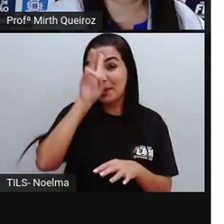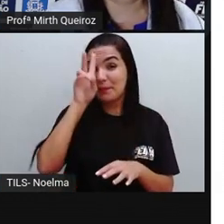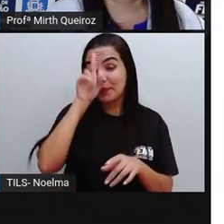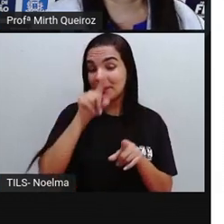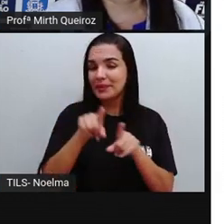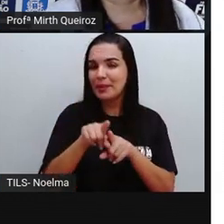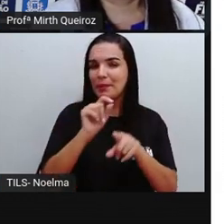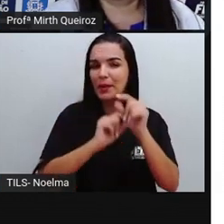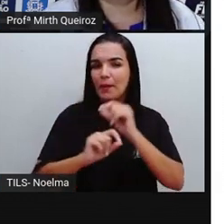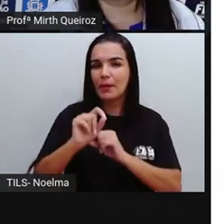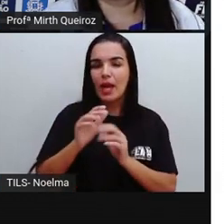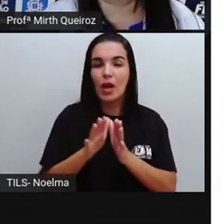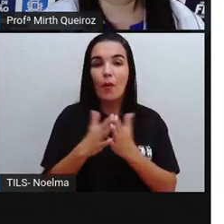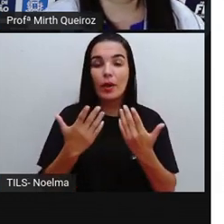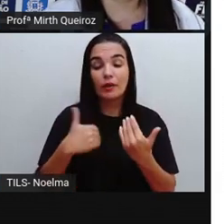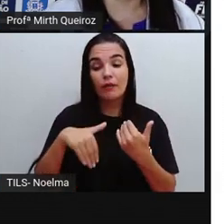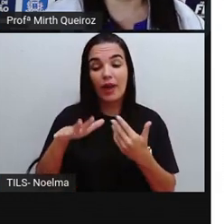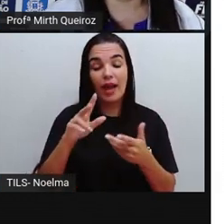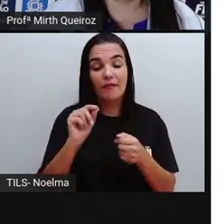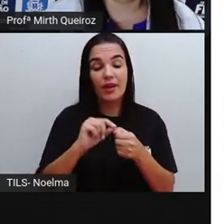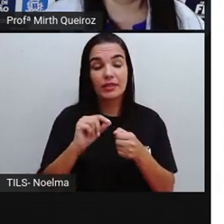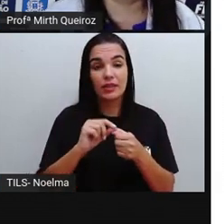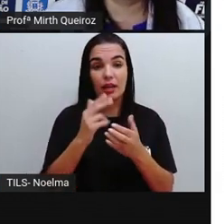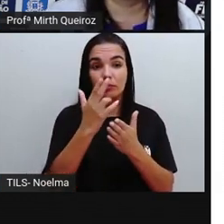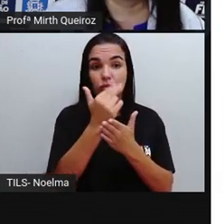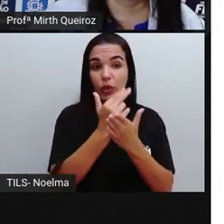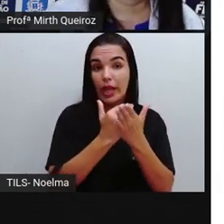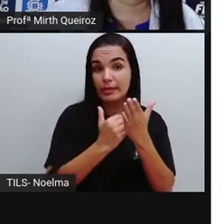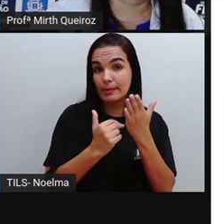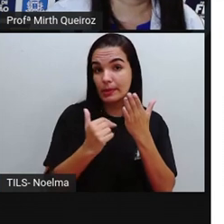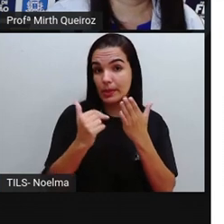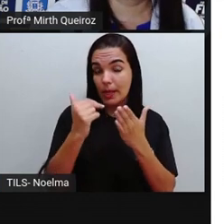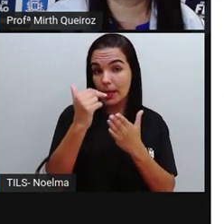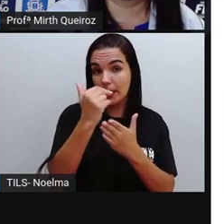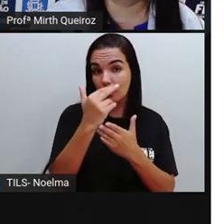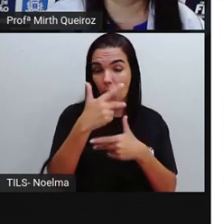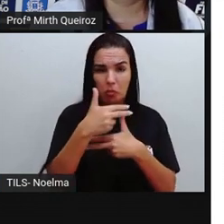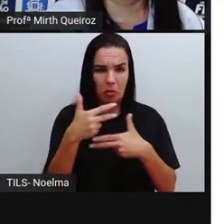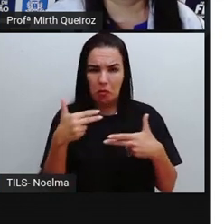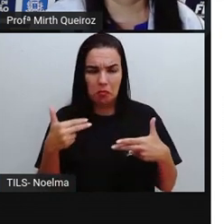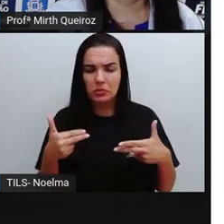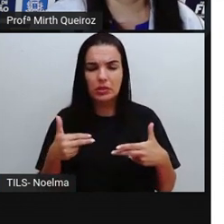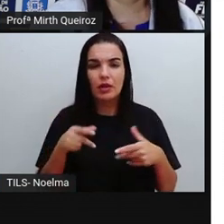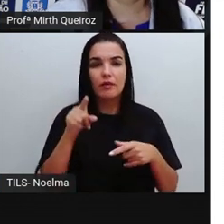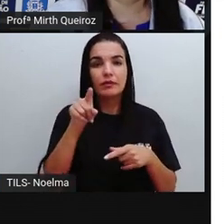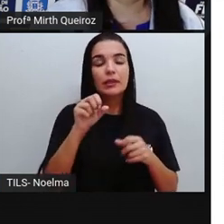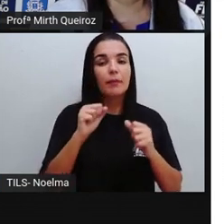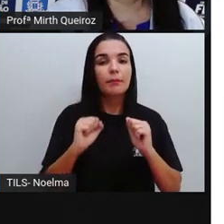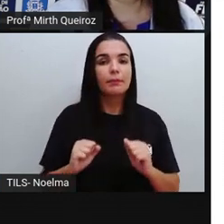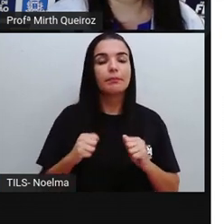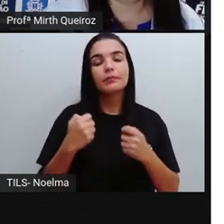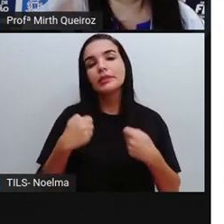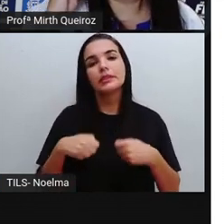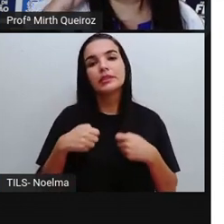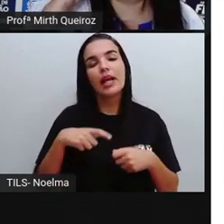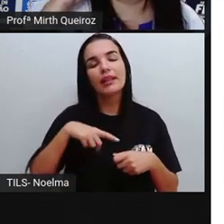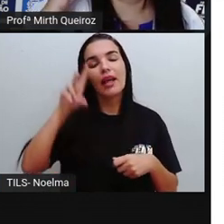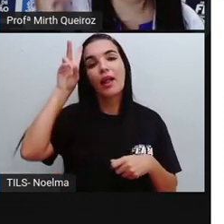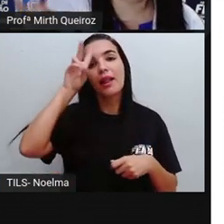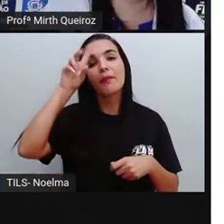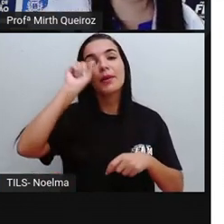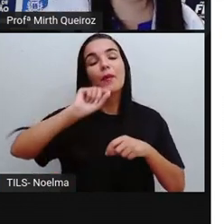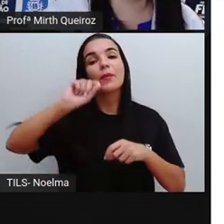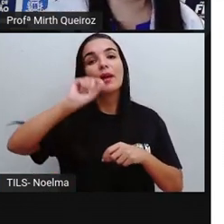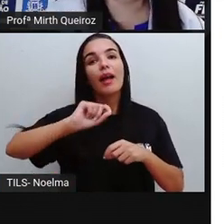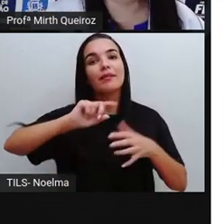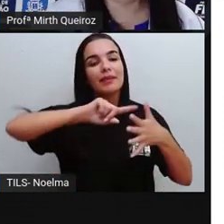fazer um desenho de um objeto, a gente tem que lembrar aí